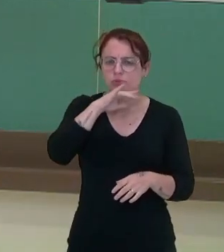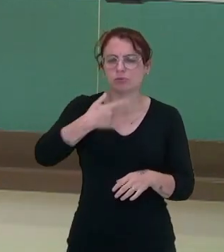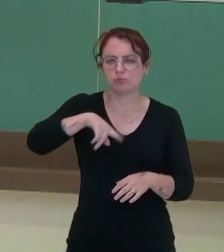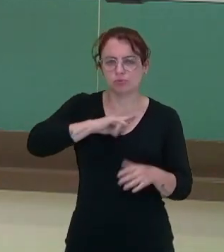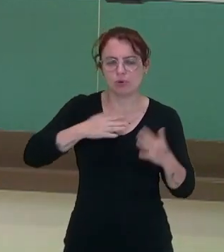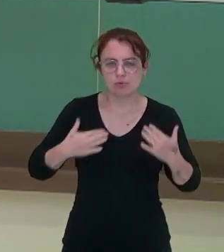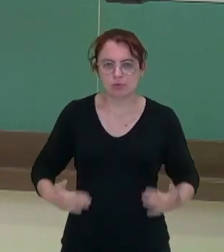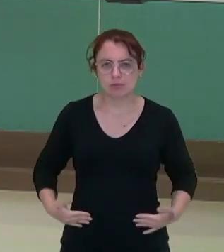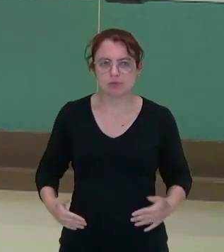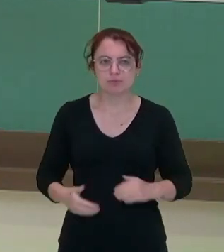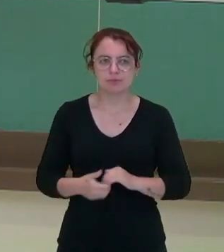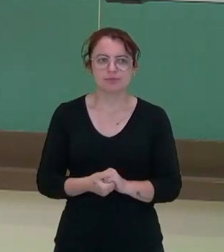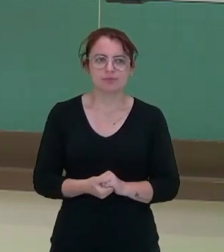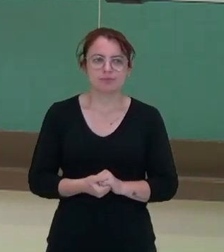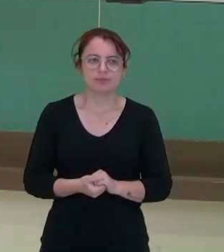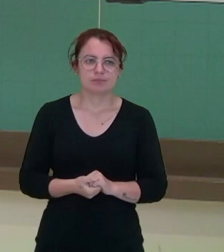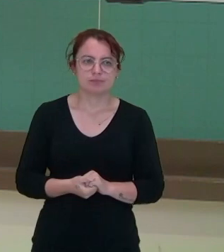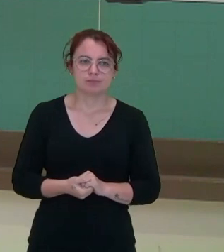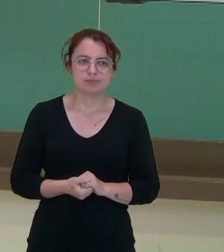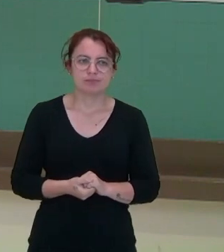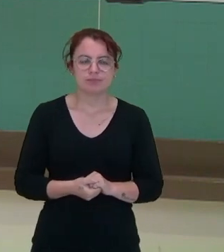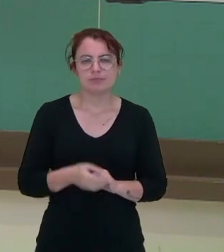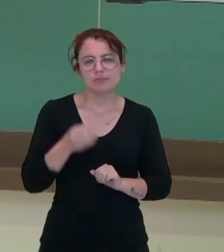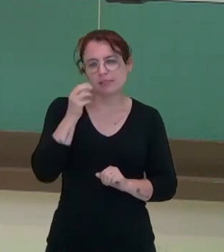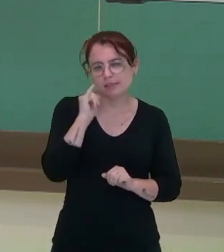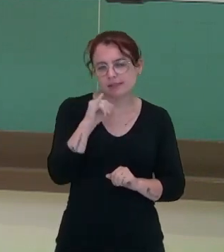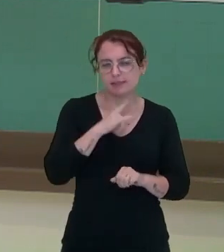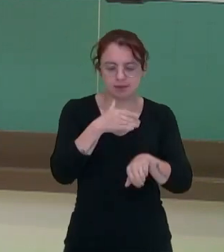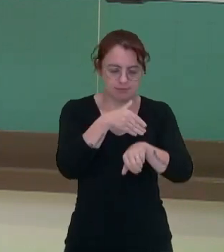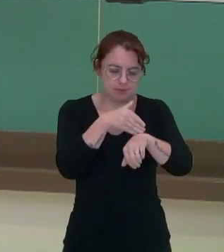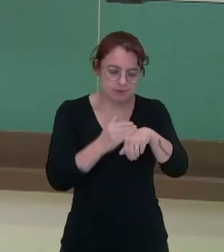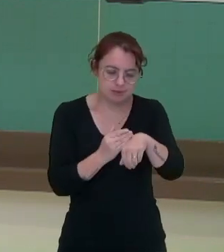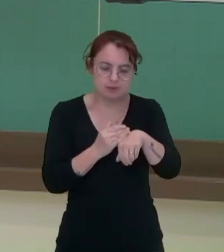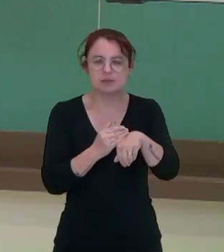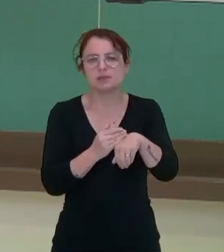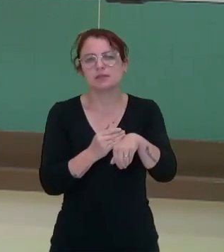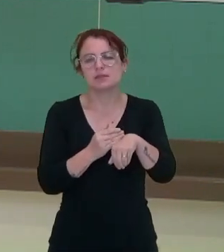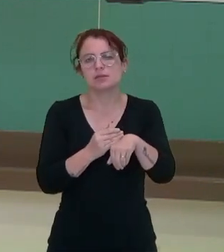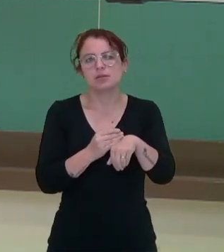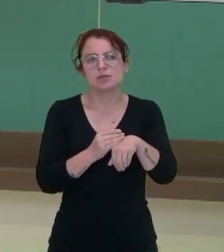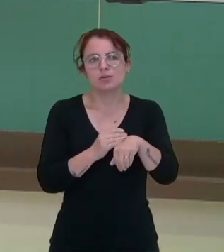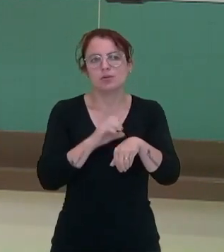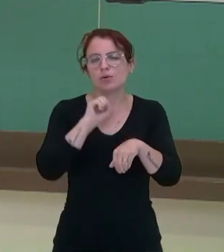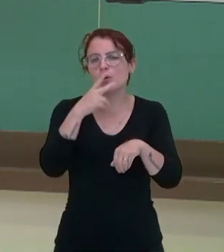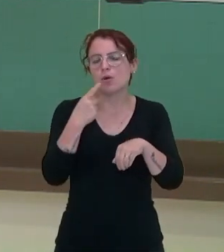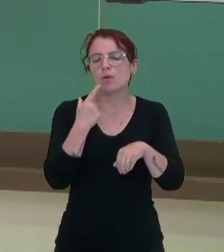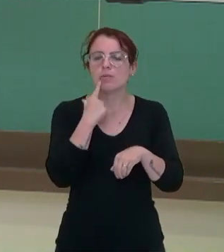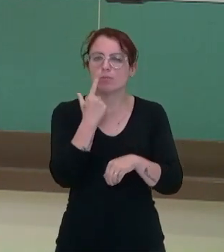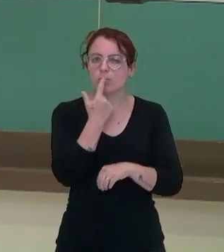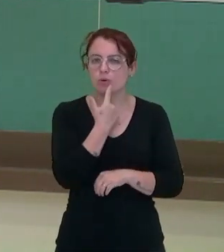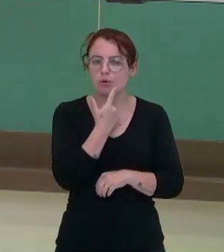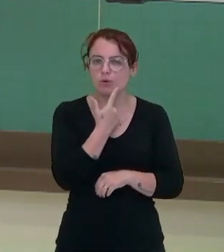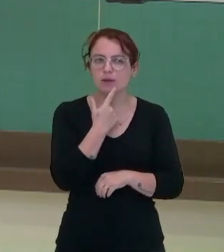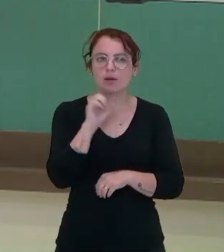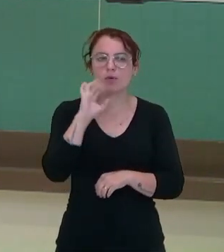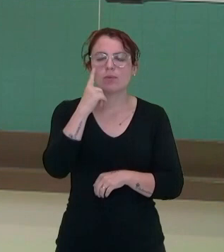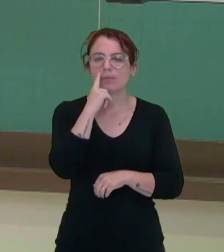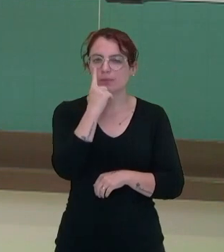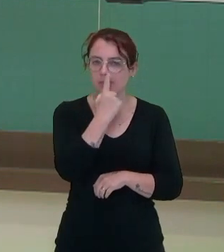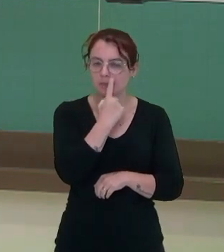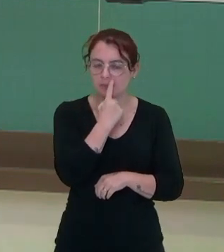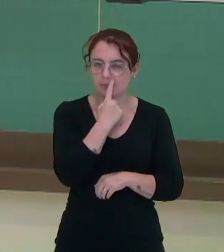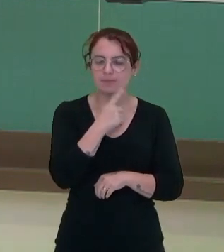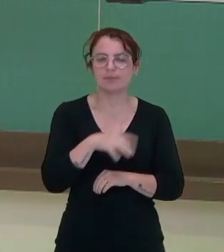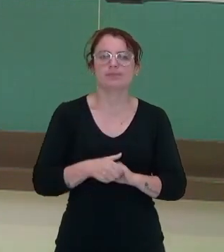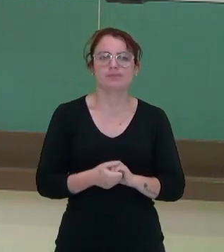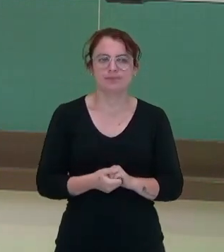Quando você tem uma abertura, um corte na sua pele, ou a boca, ou as vias respiratórias